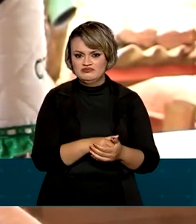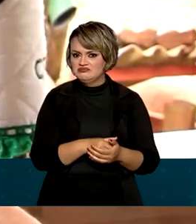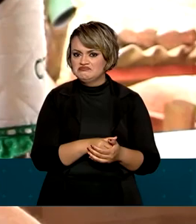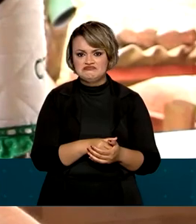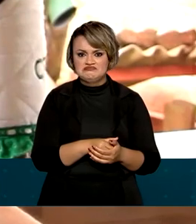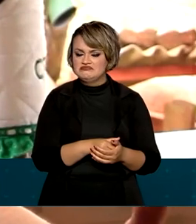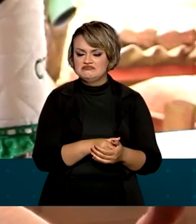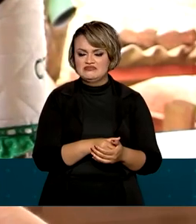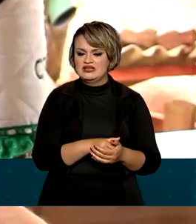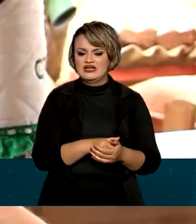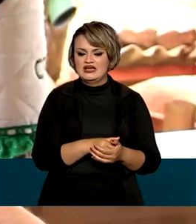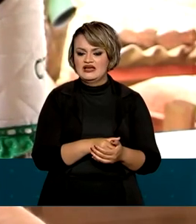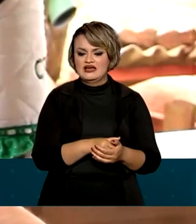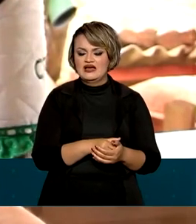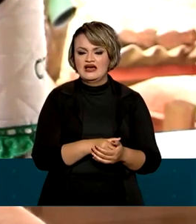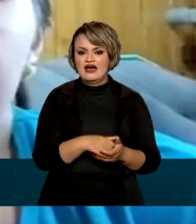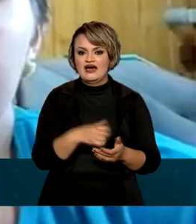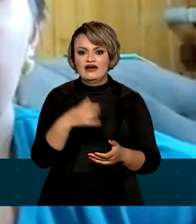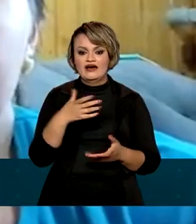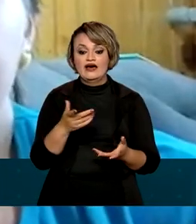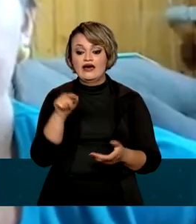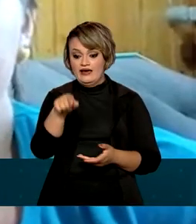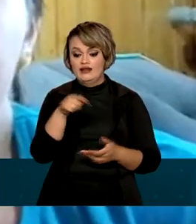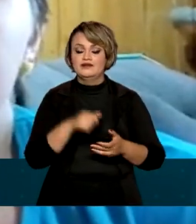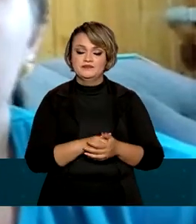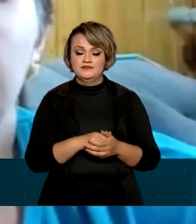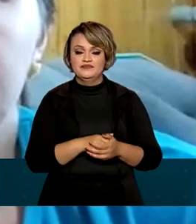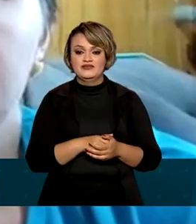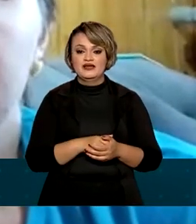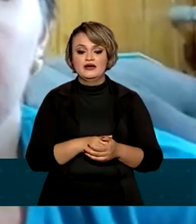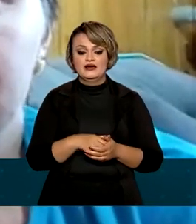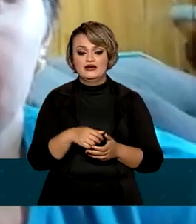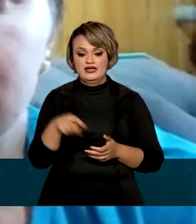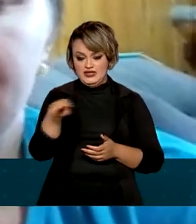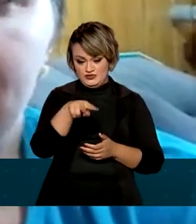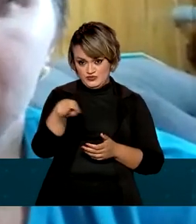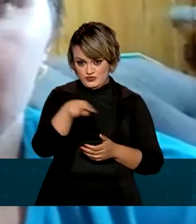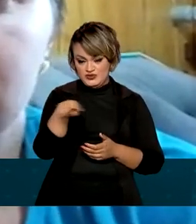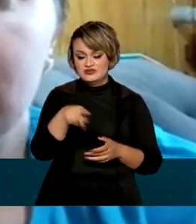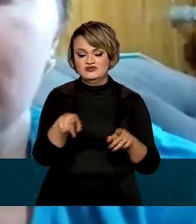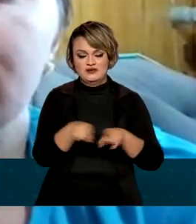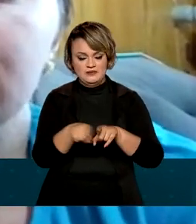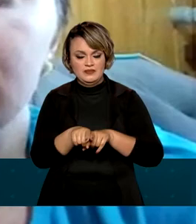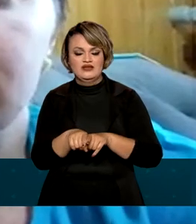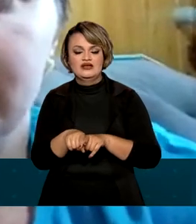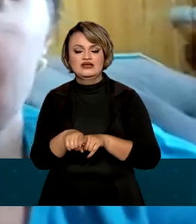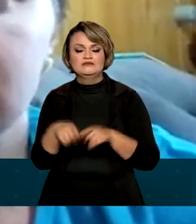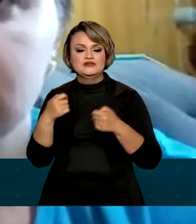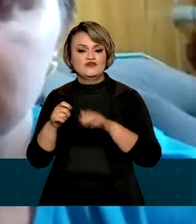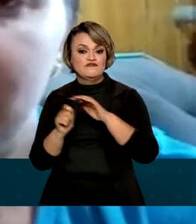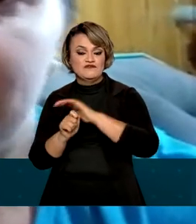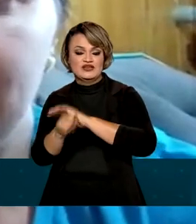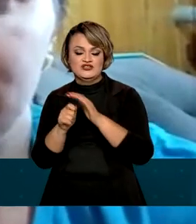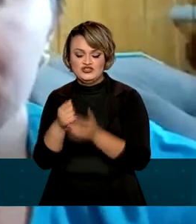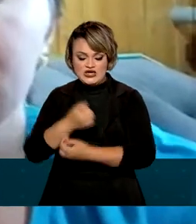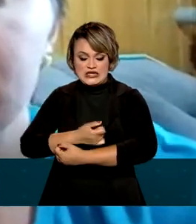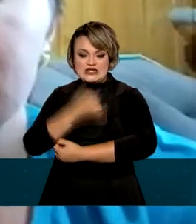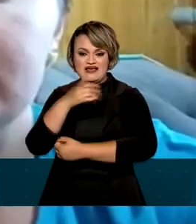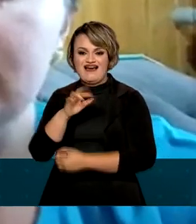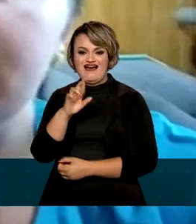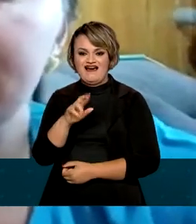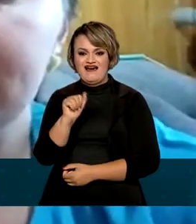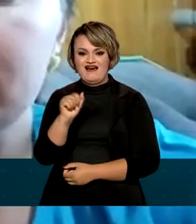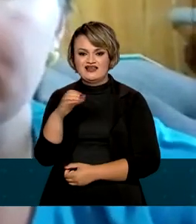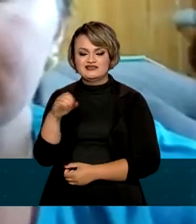nada, tem que suplementar tudo. Socorro também para a Andrea e o Robertson, que tiveram que investir em ração para o rebanho